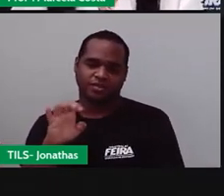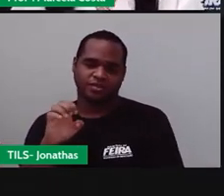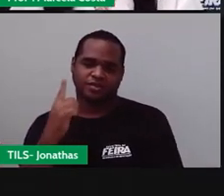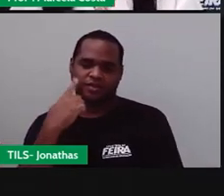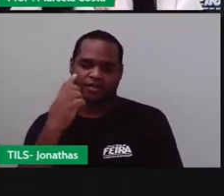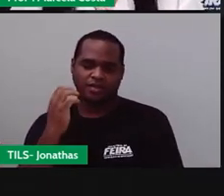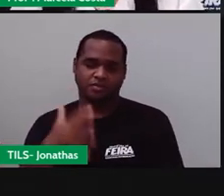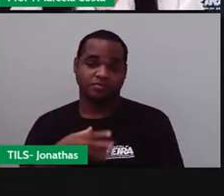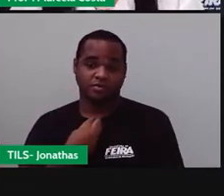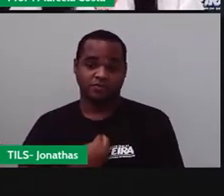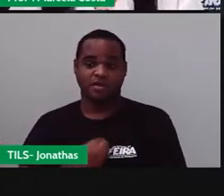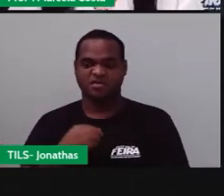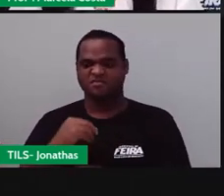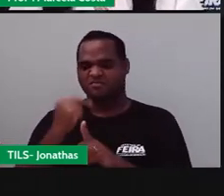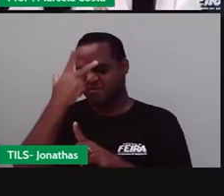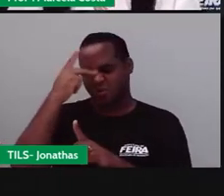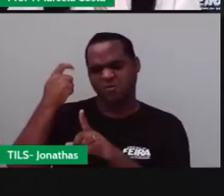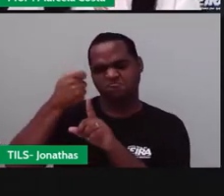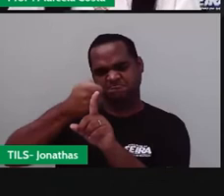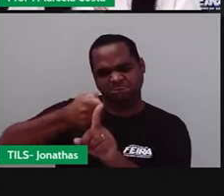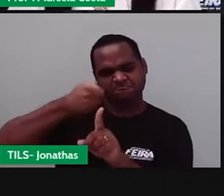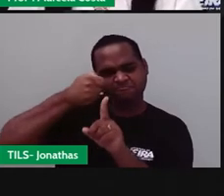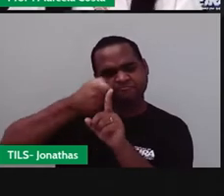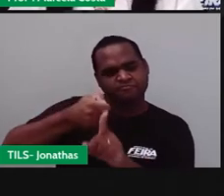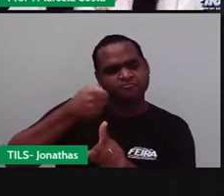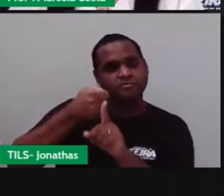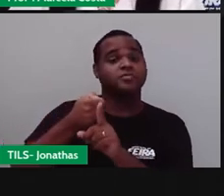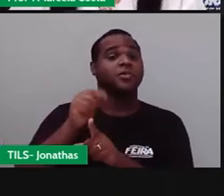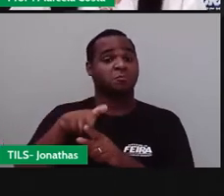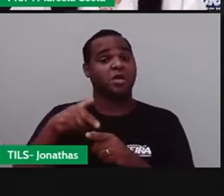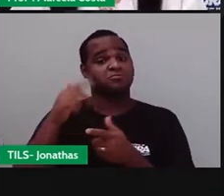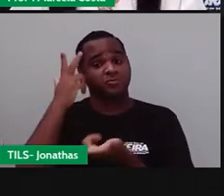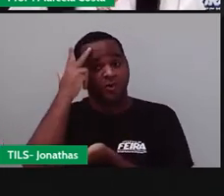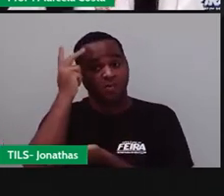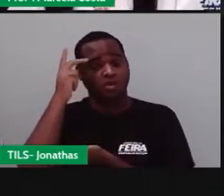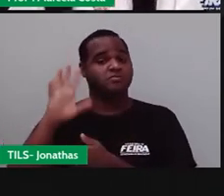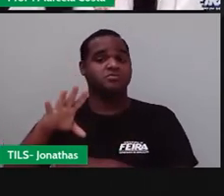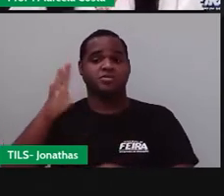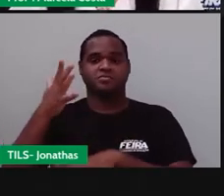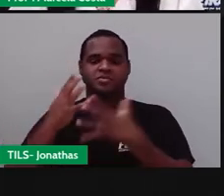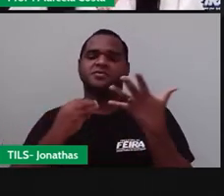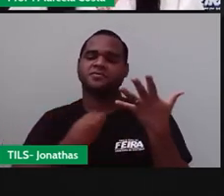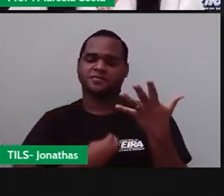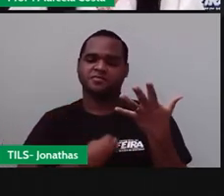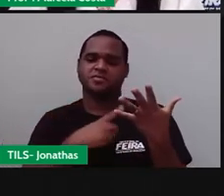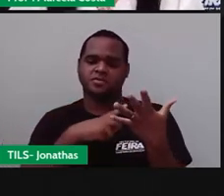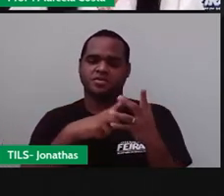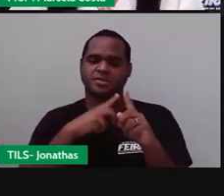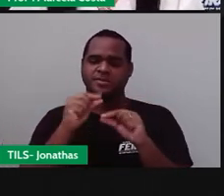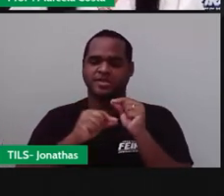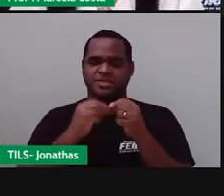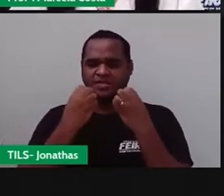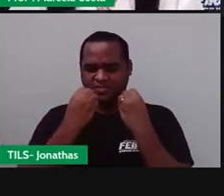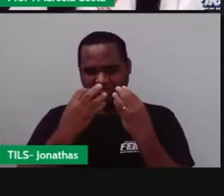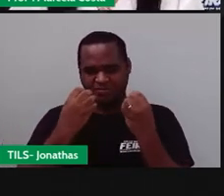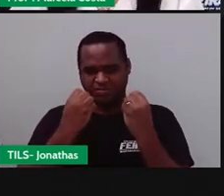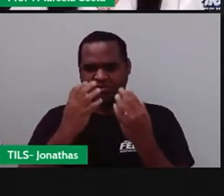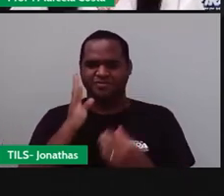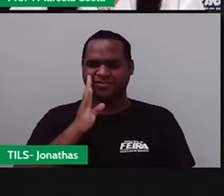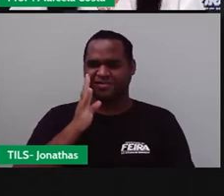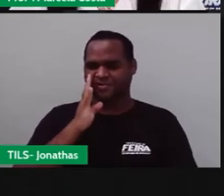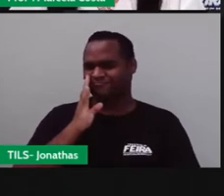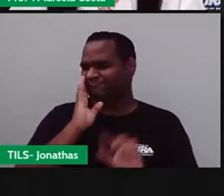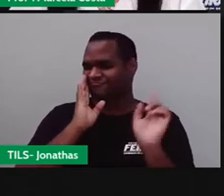de bullying que é muito comum, embora seja algo que não é